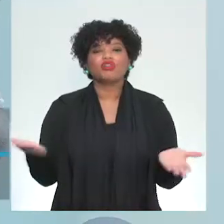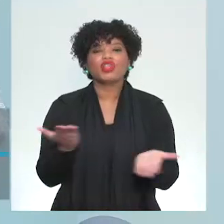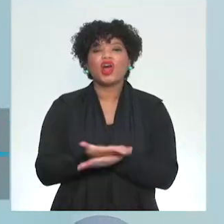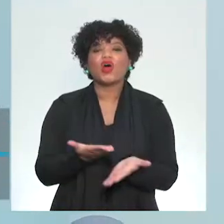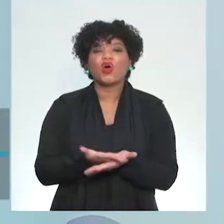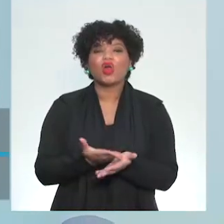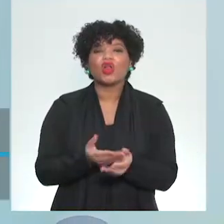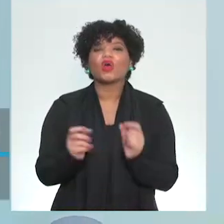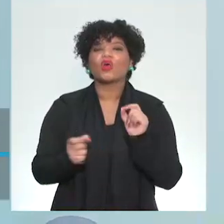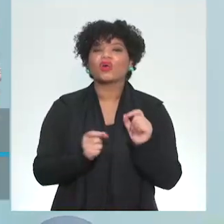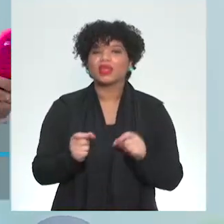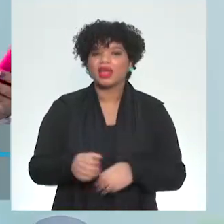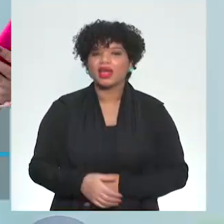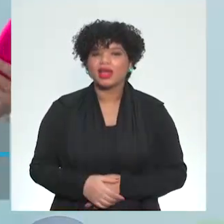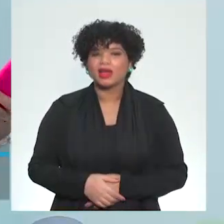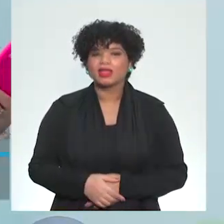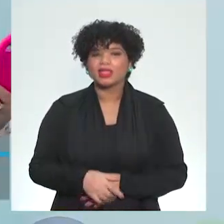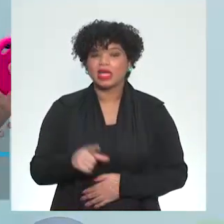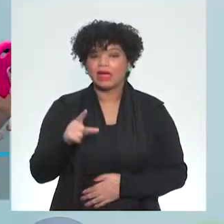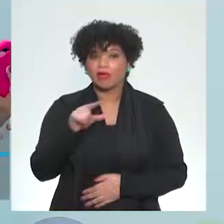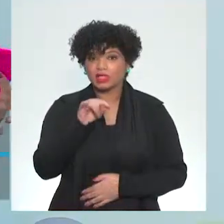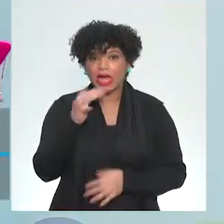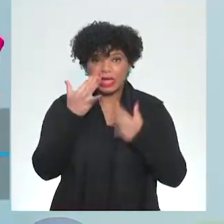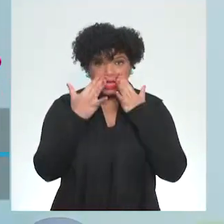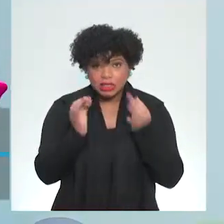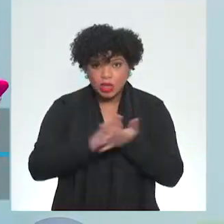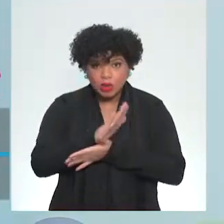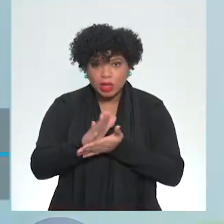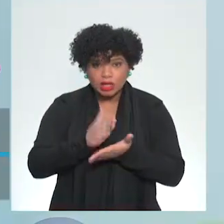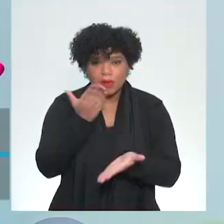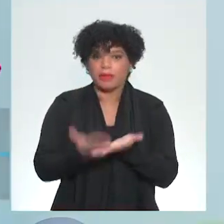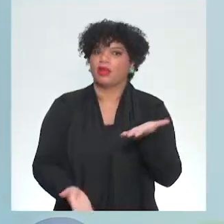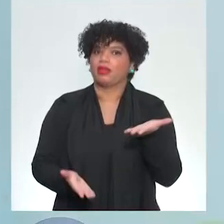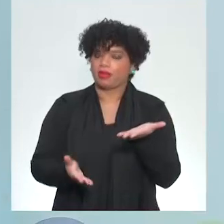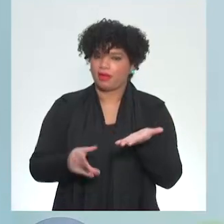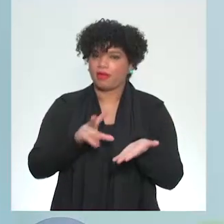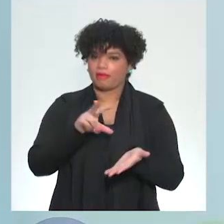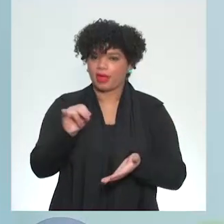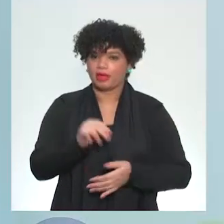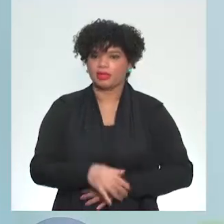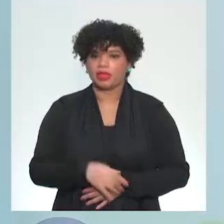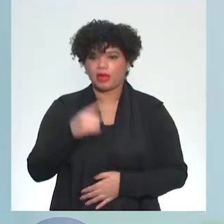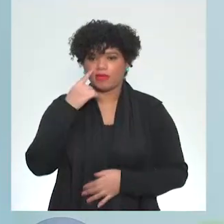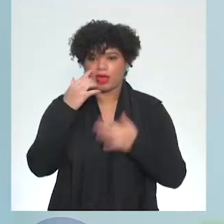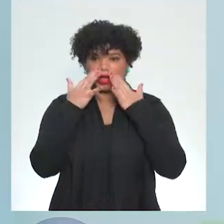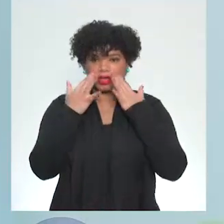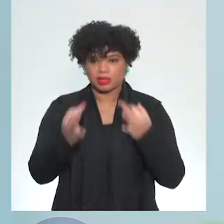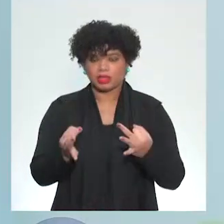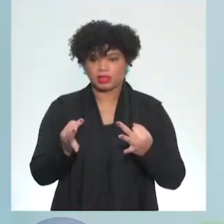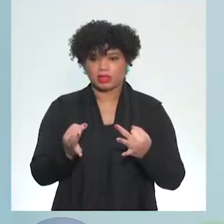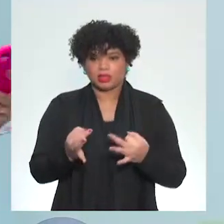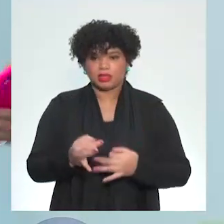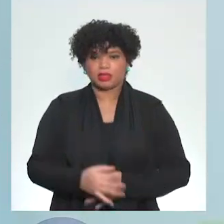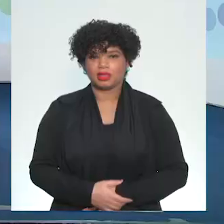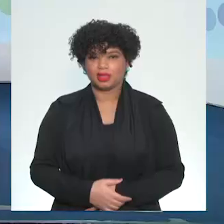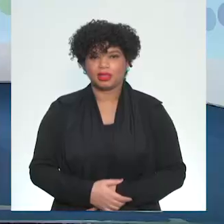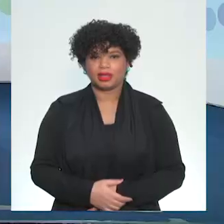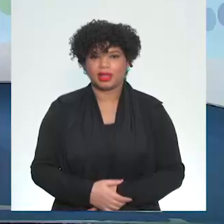é uma daquelas que se piscou, perdeu. Exatamente. Então prestem bastante... Inclusive a gente.